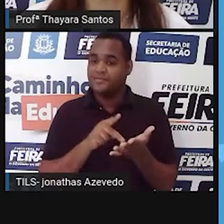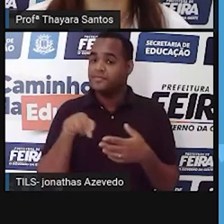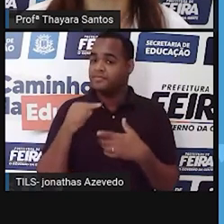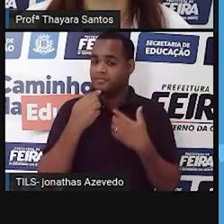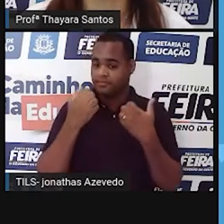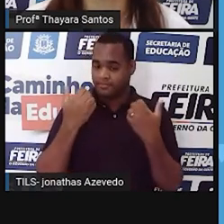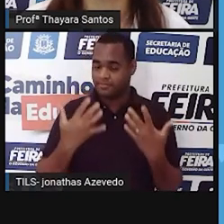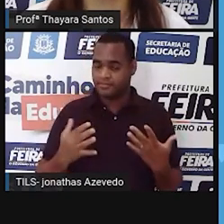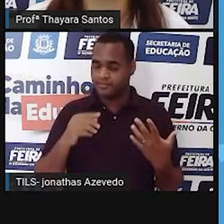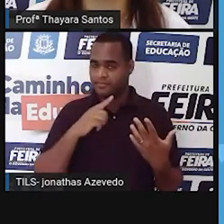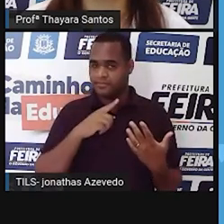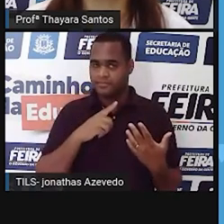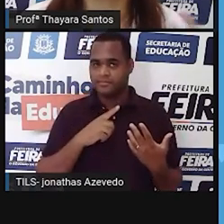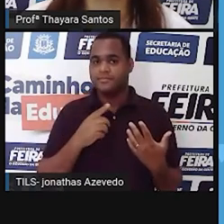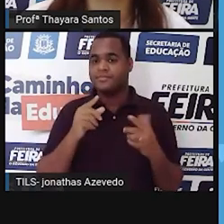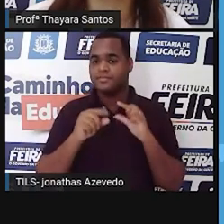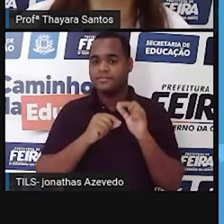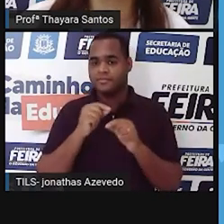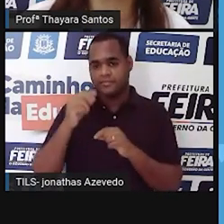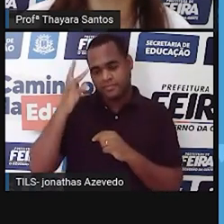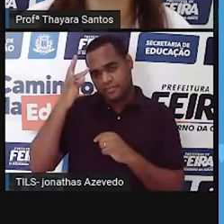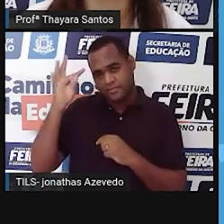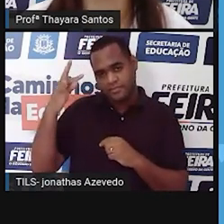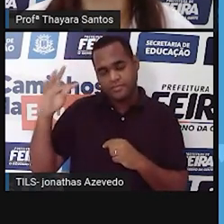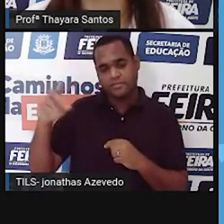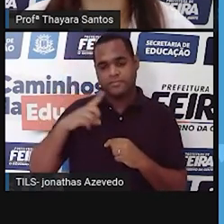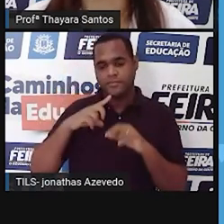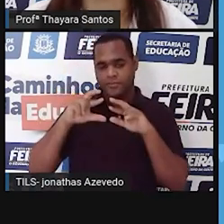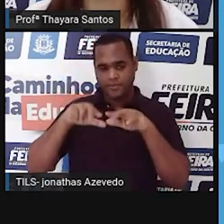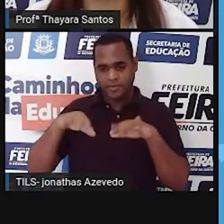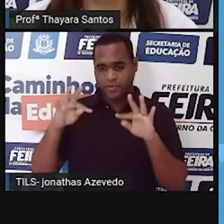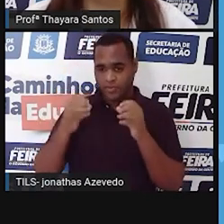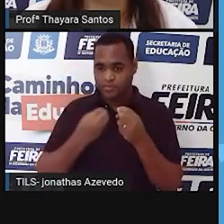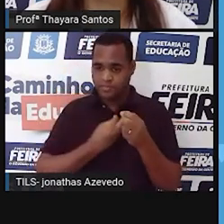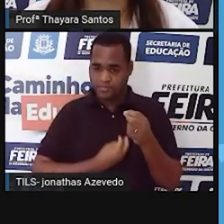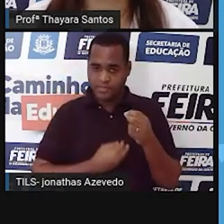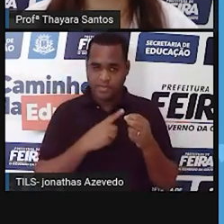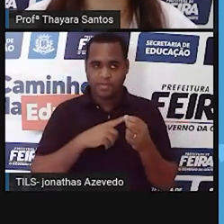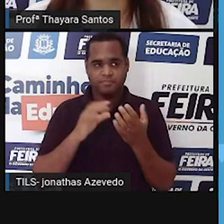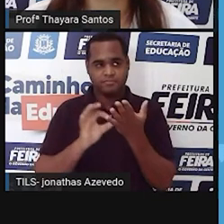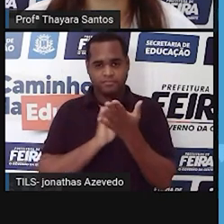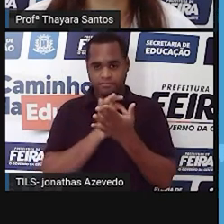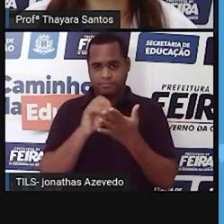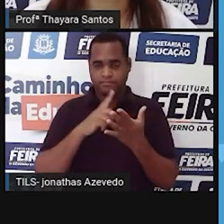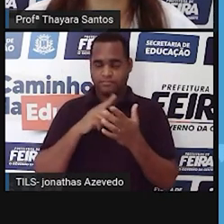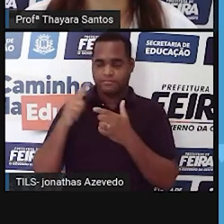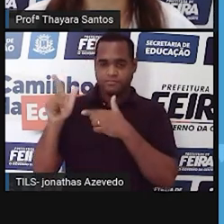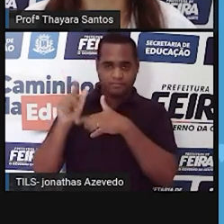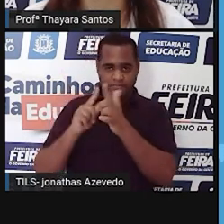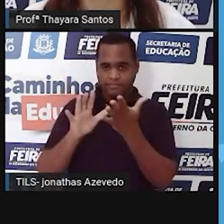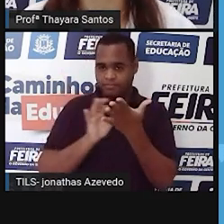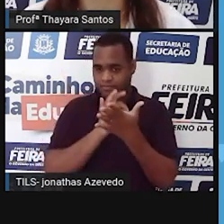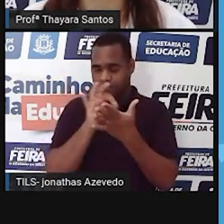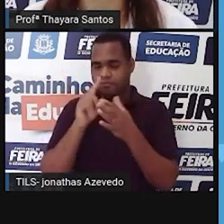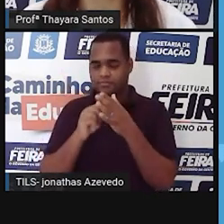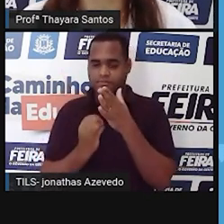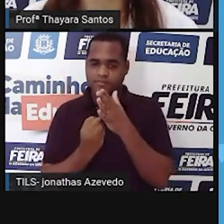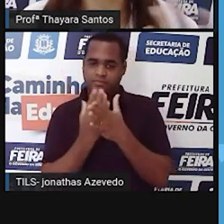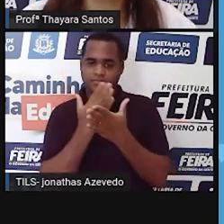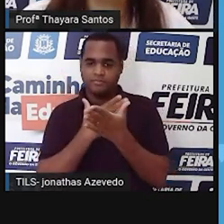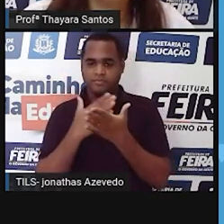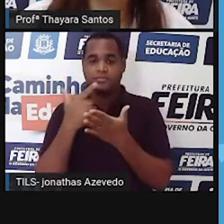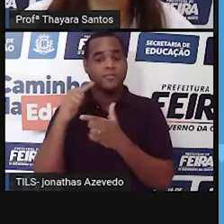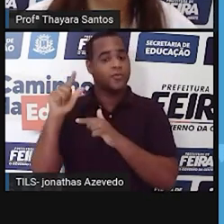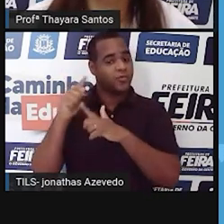que diz a teoria celular. A teoria celular diz que todos os seres vivos são formados por células e que essas células são originadas a partir de uma